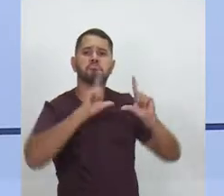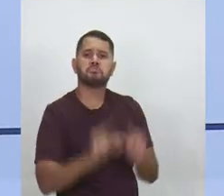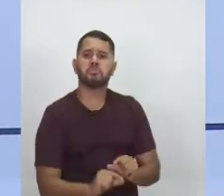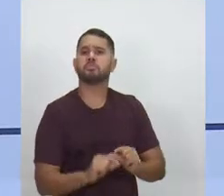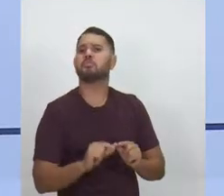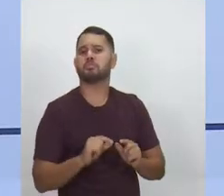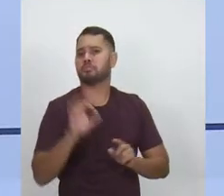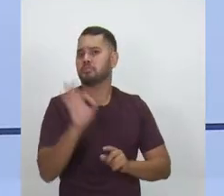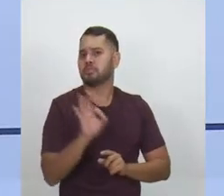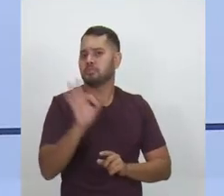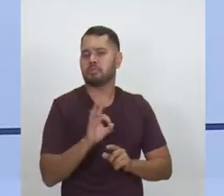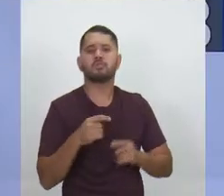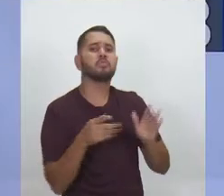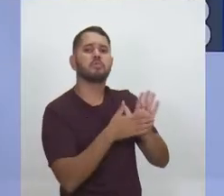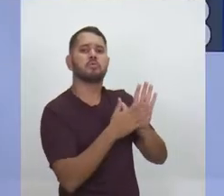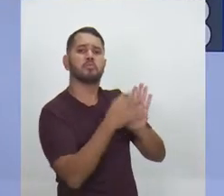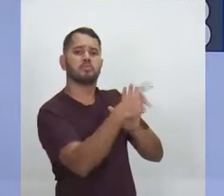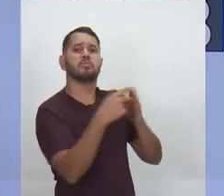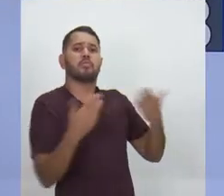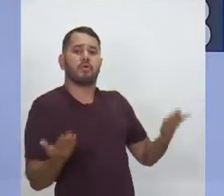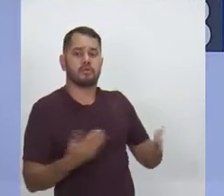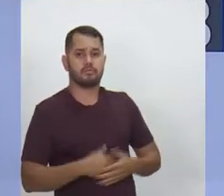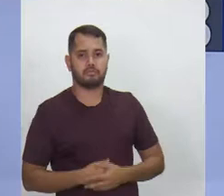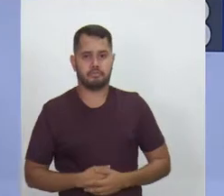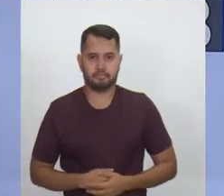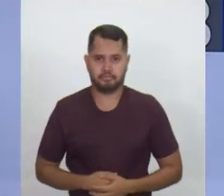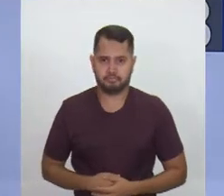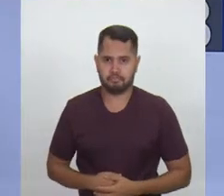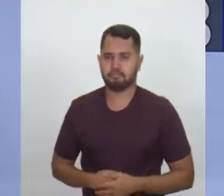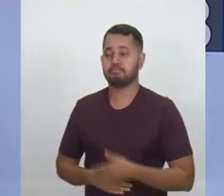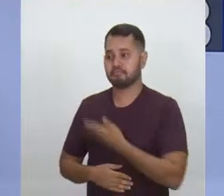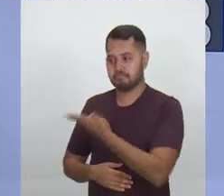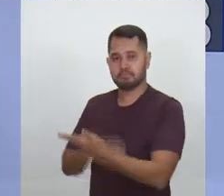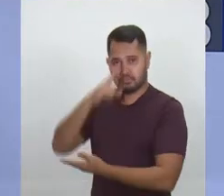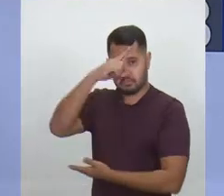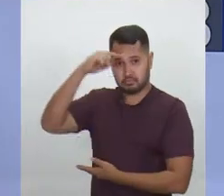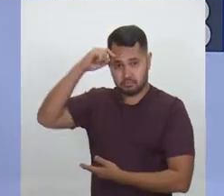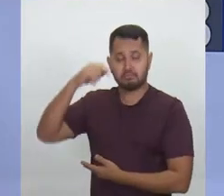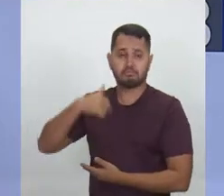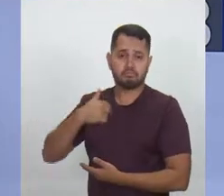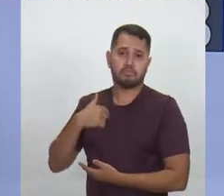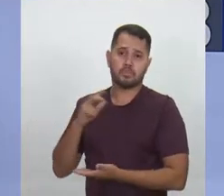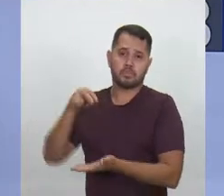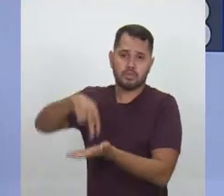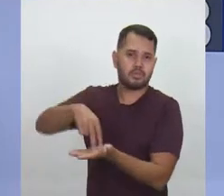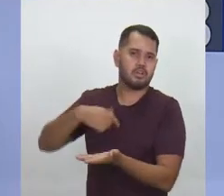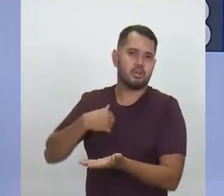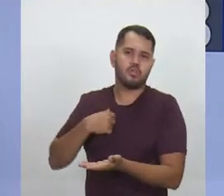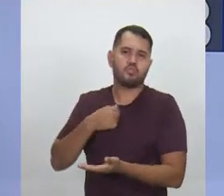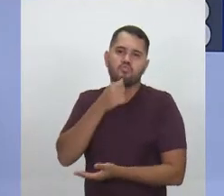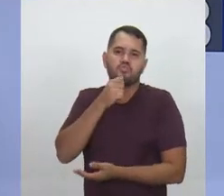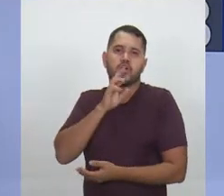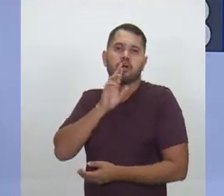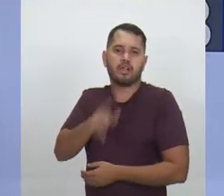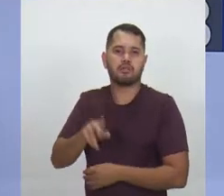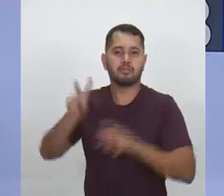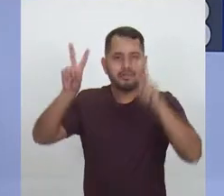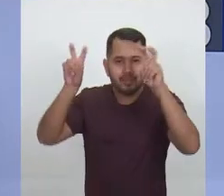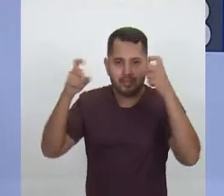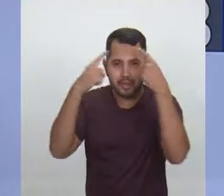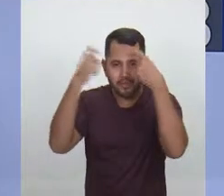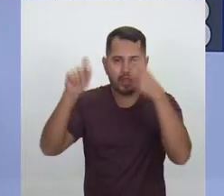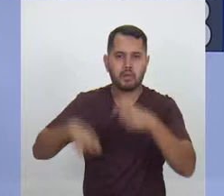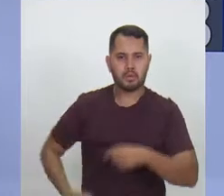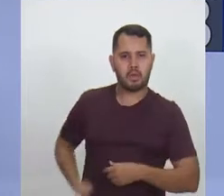números. Dois minutos, candidata. Candidato, eu tenho dito que não se resolve o problema da violência com